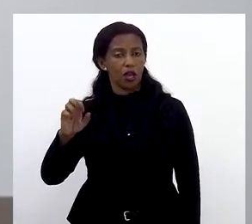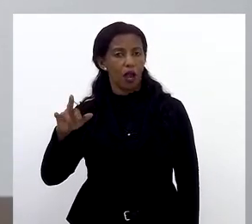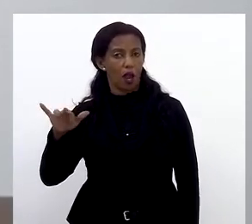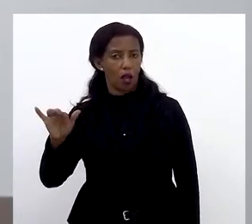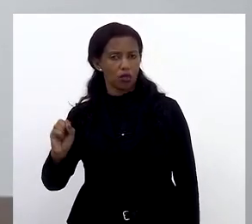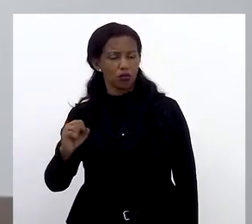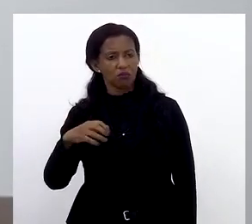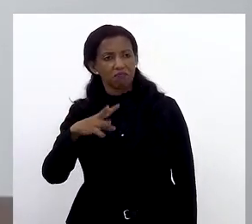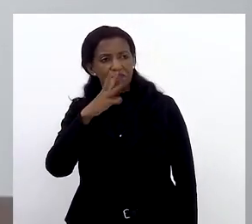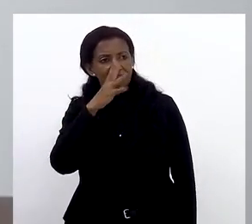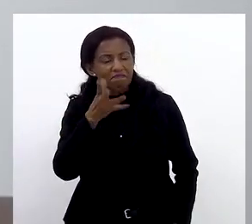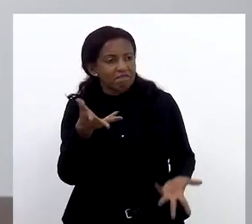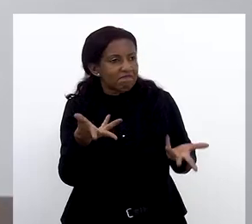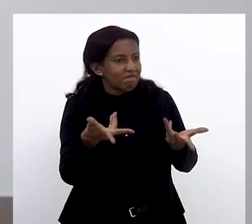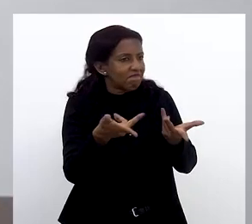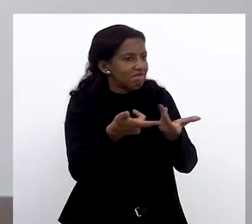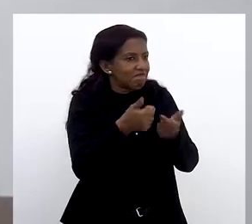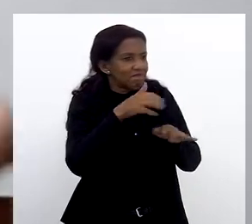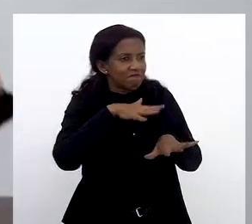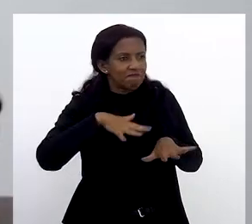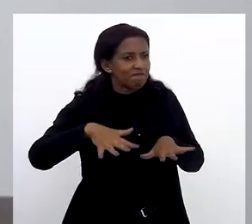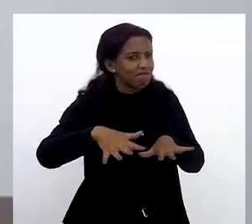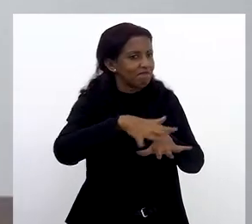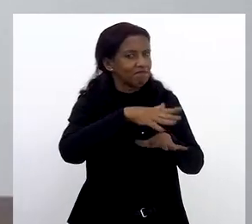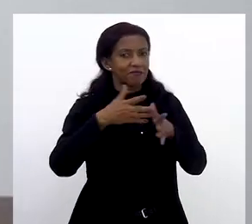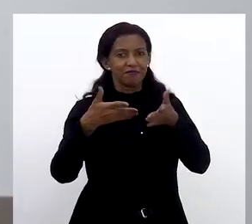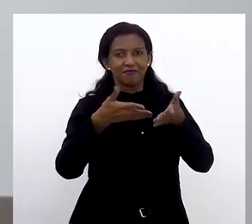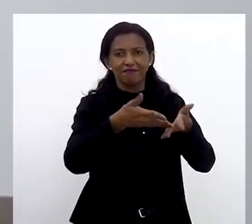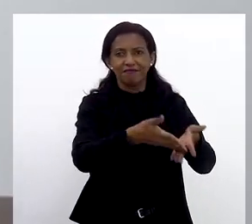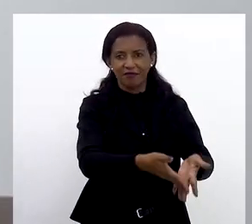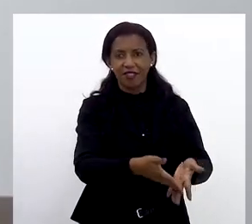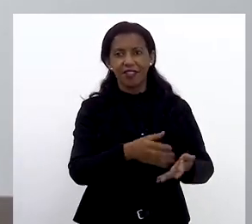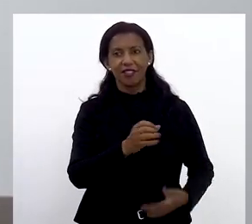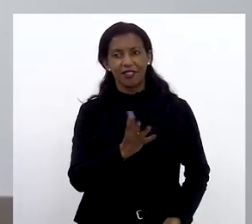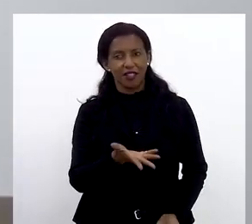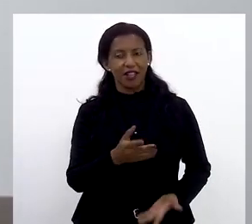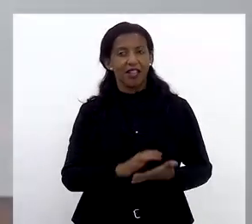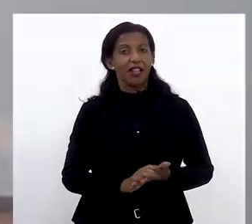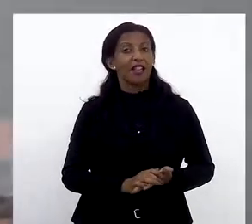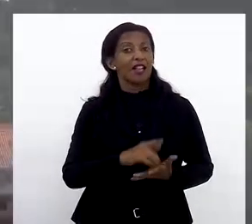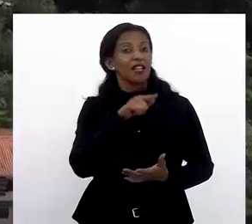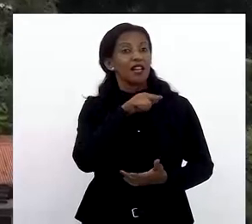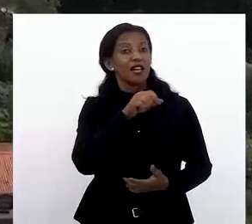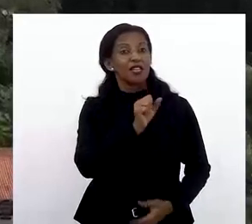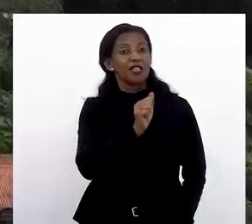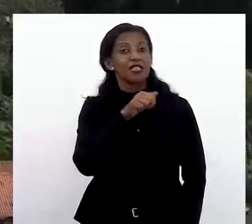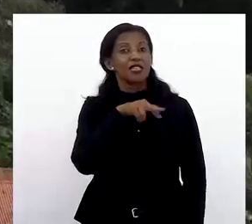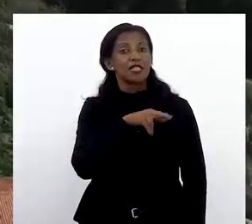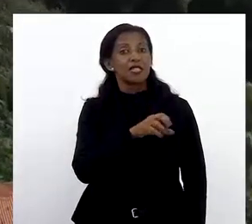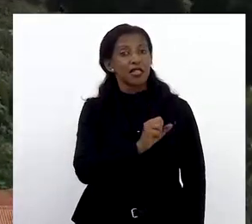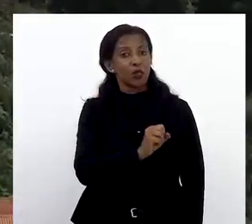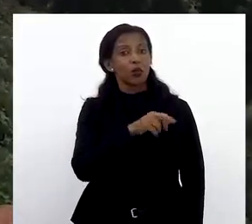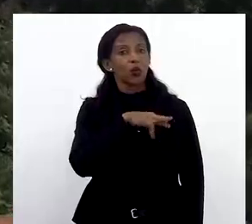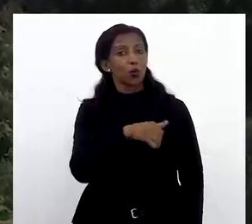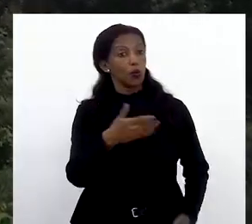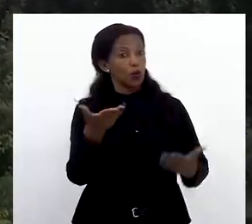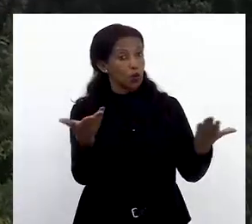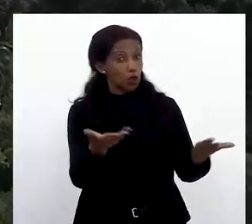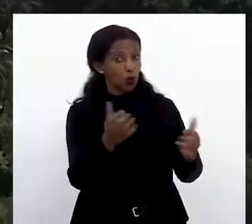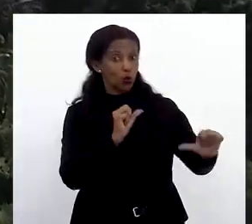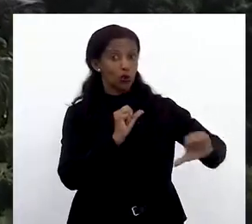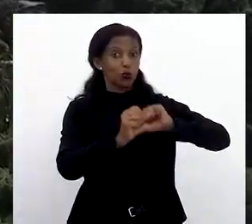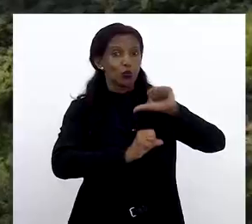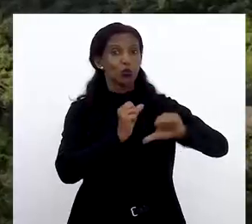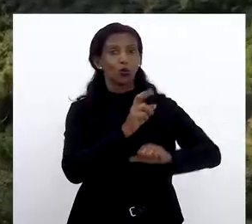se encantou, se apaixonou assim que chegou nele. Em Santo Antônio da Estiva, que hoje é Miguel